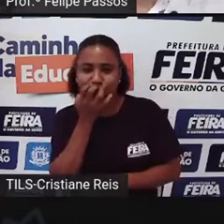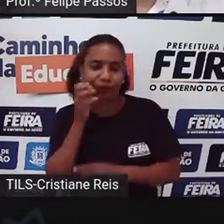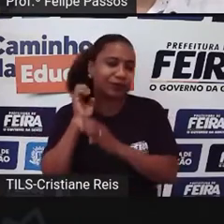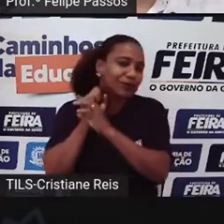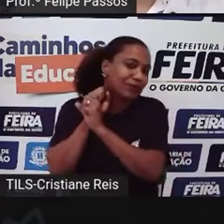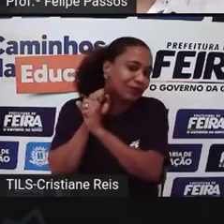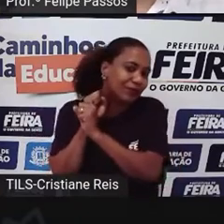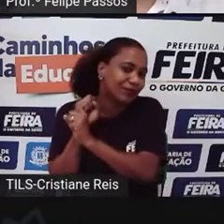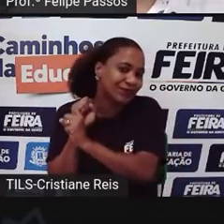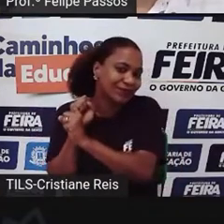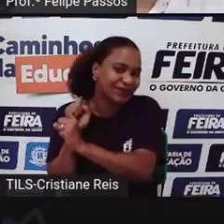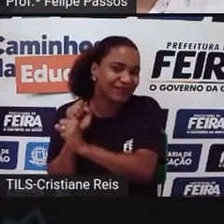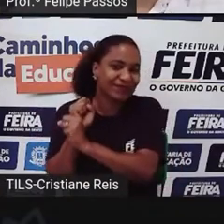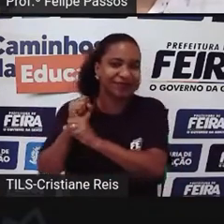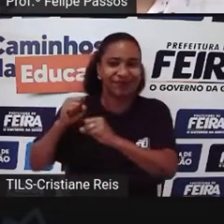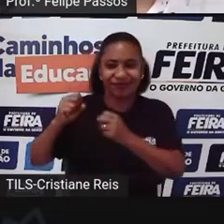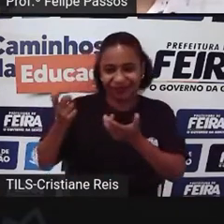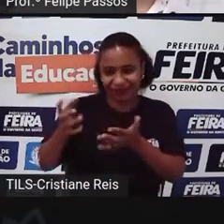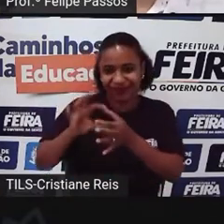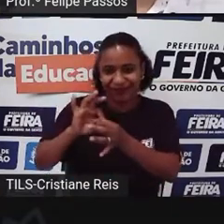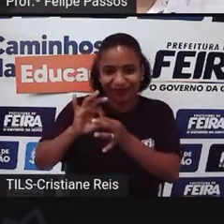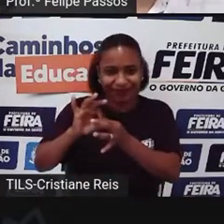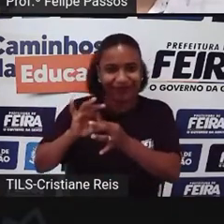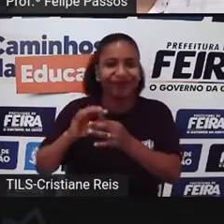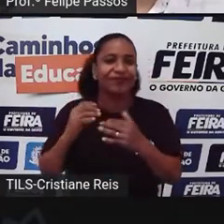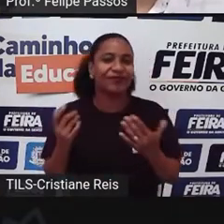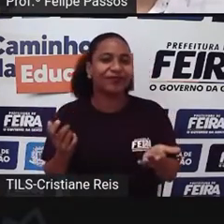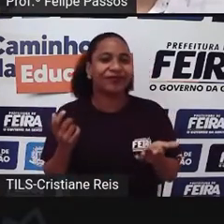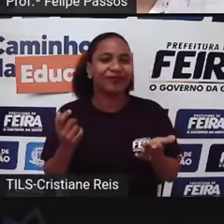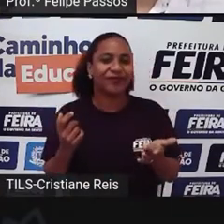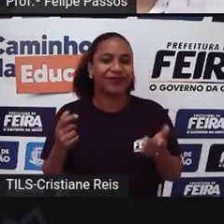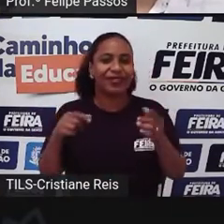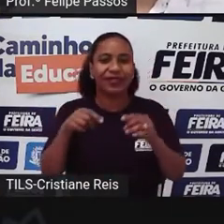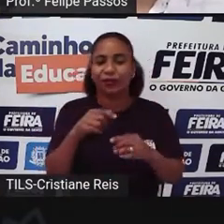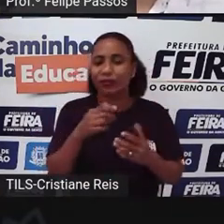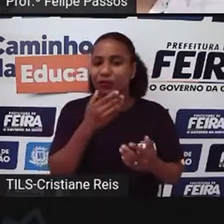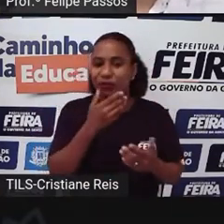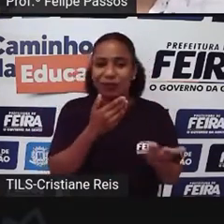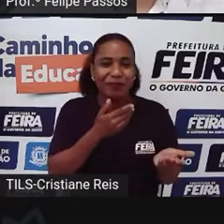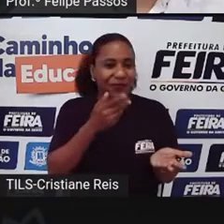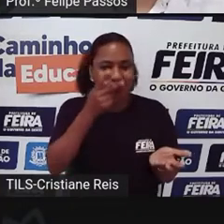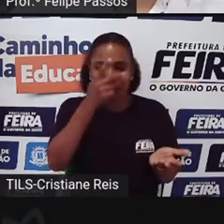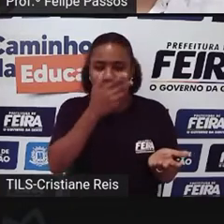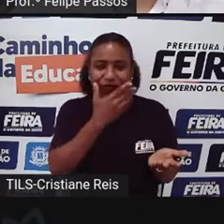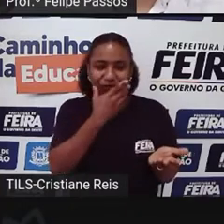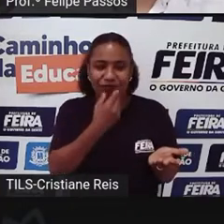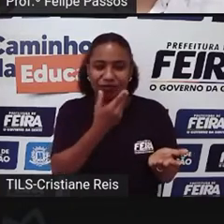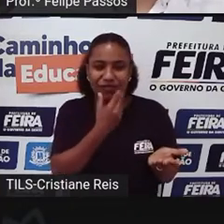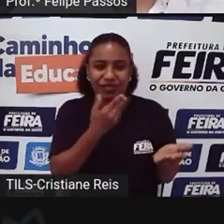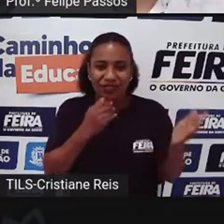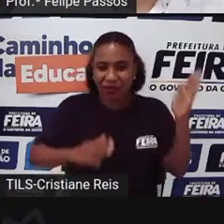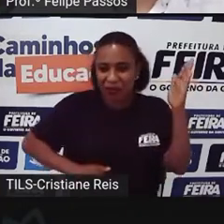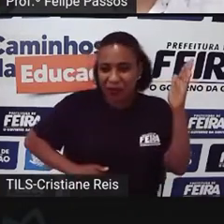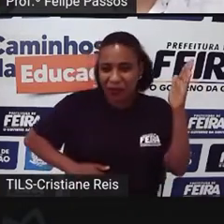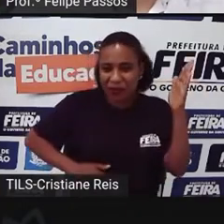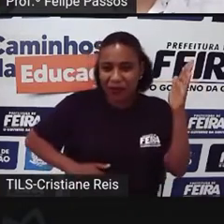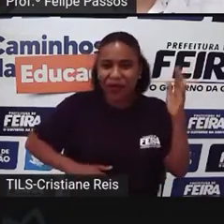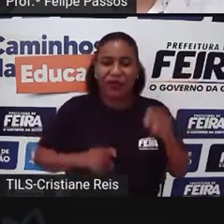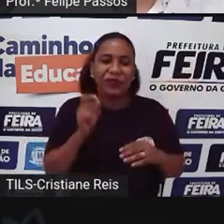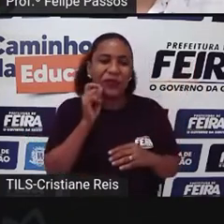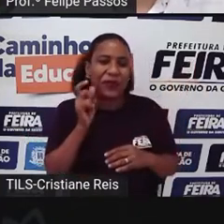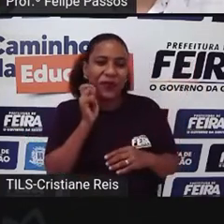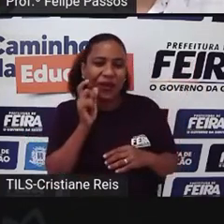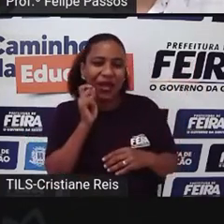Os Os moleques Eles matavam gatos Nas ruas E era tudo assim